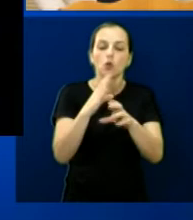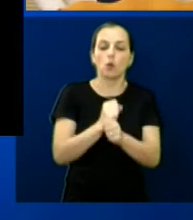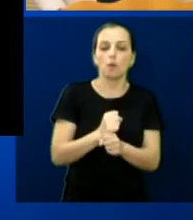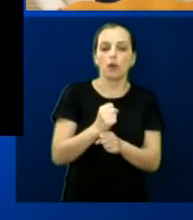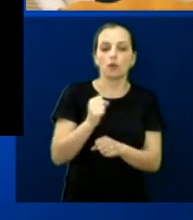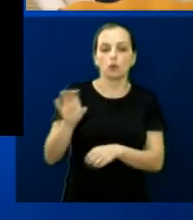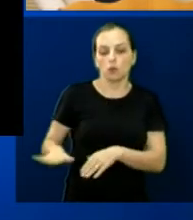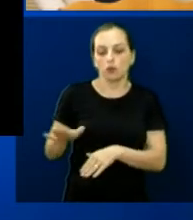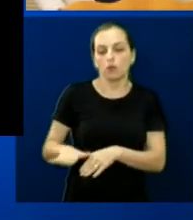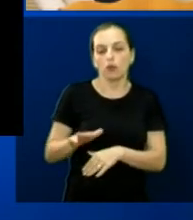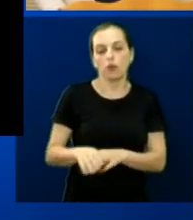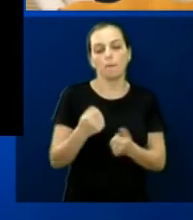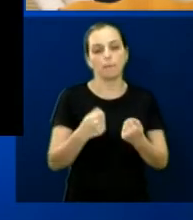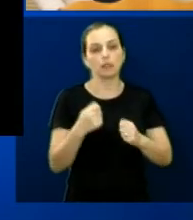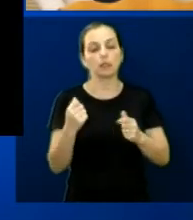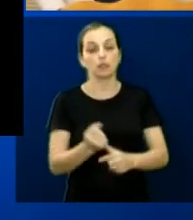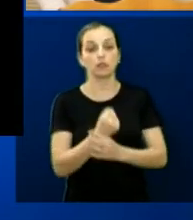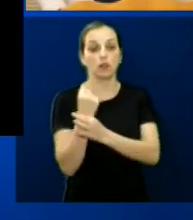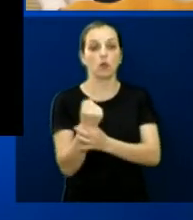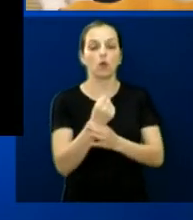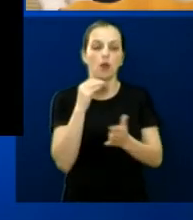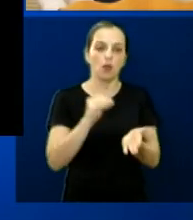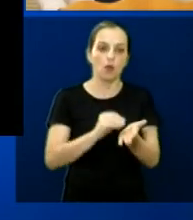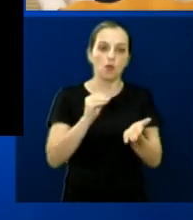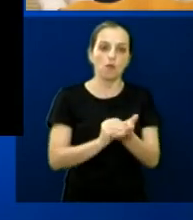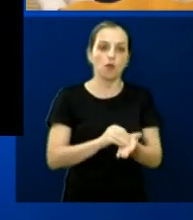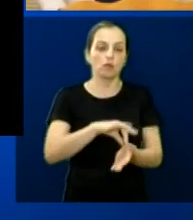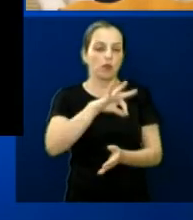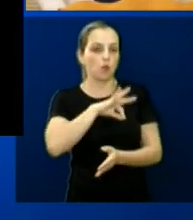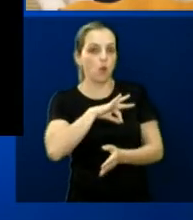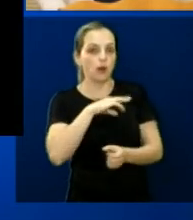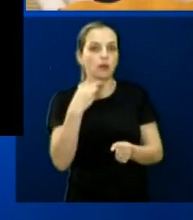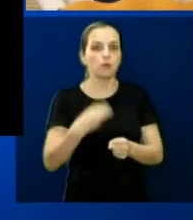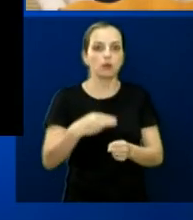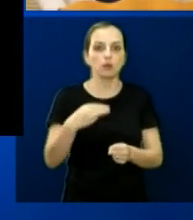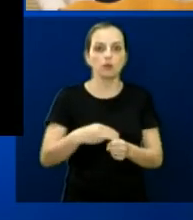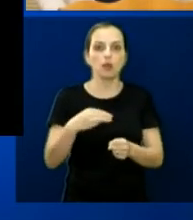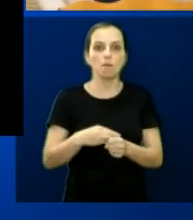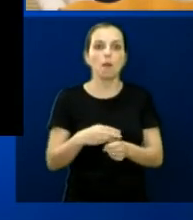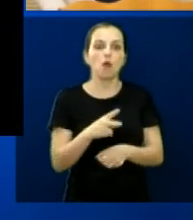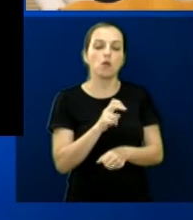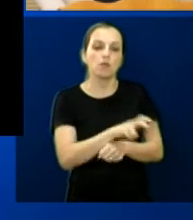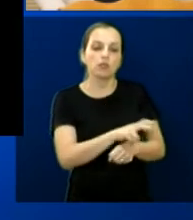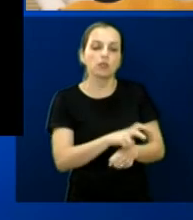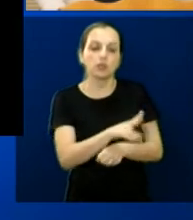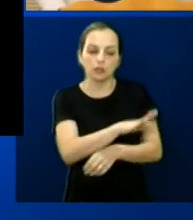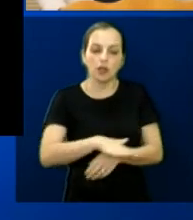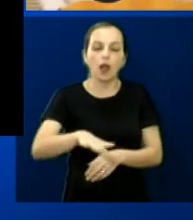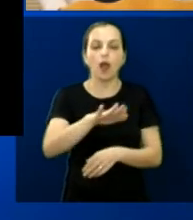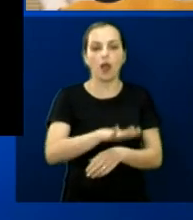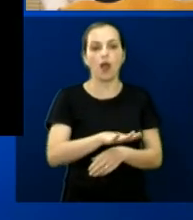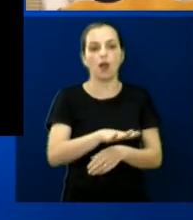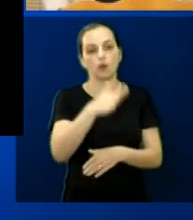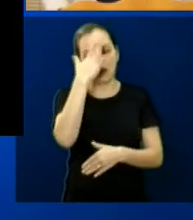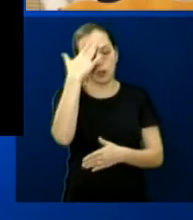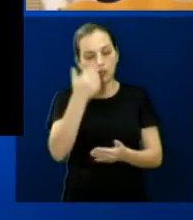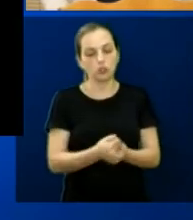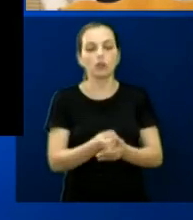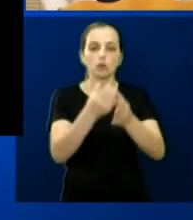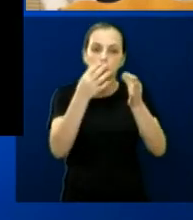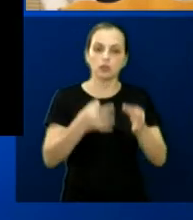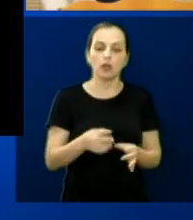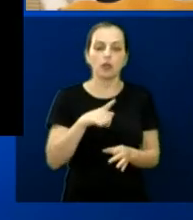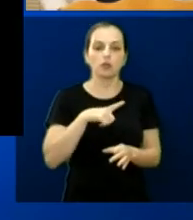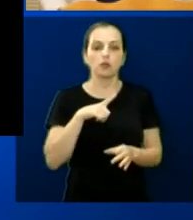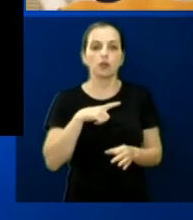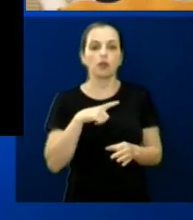necessidade é a segurança, pois são poucos guardas municipais que fazem rondas nas três UPAs da cidade. Acreditamos que o ideal seria ter guardas